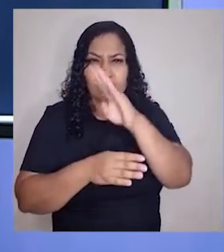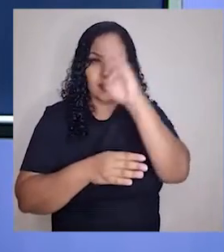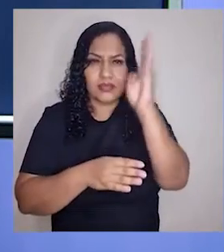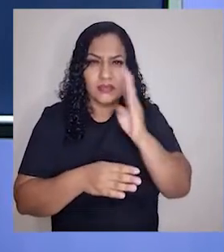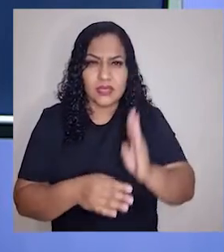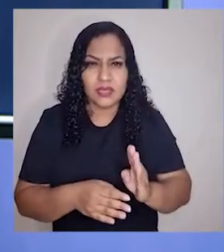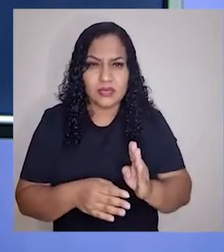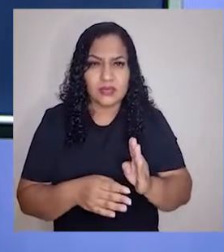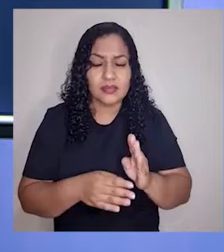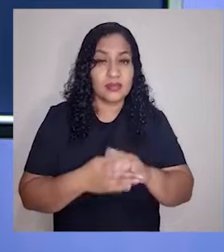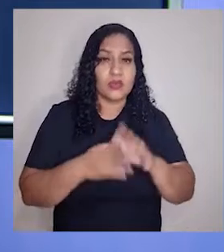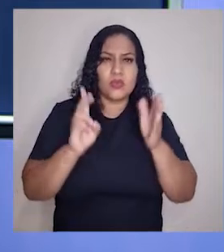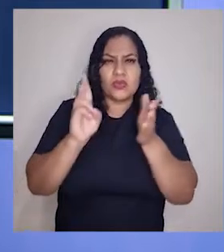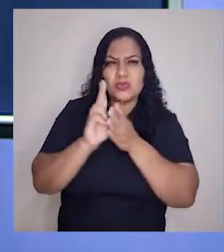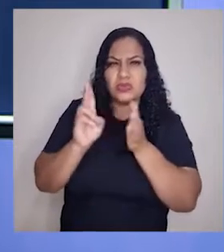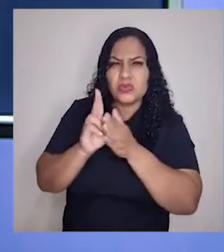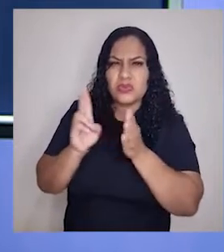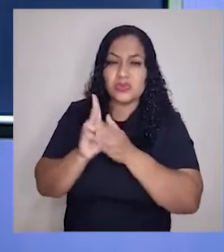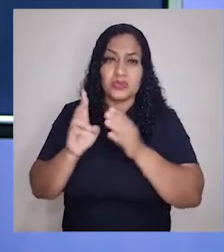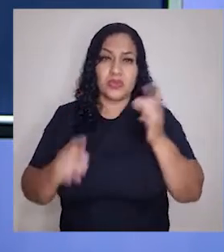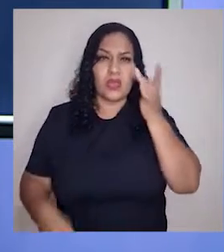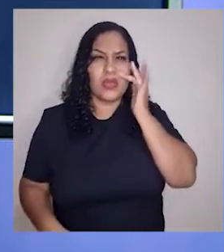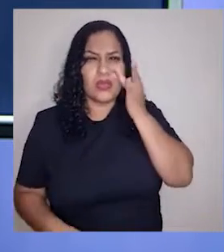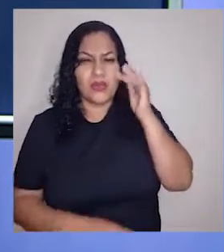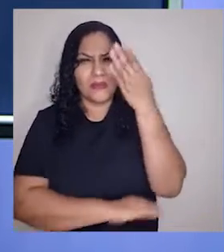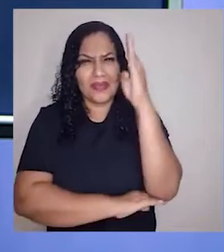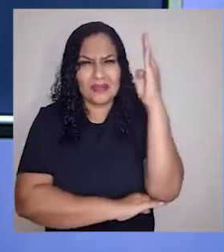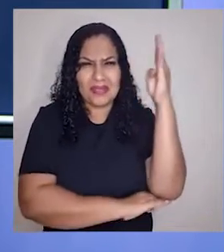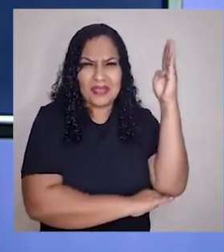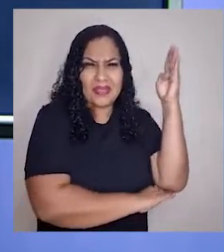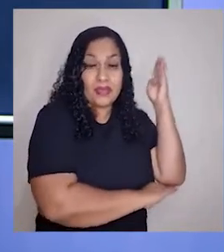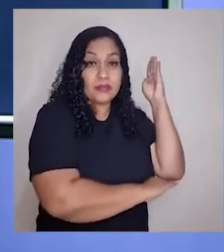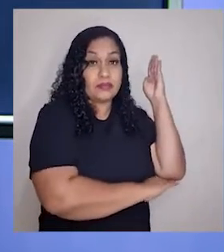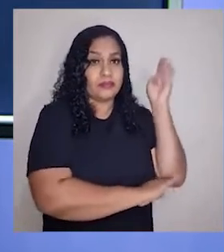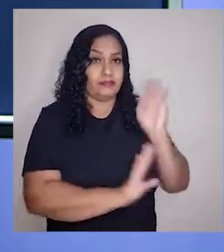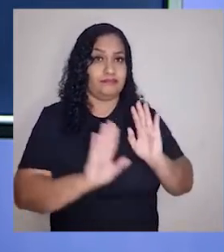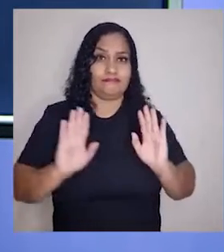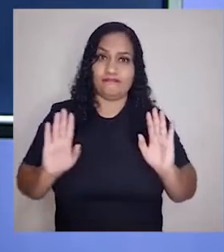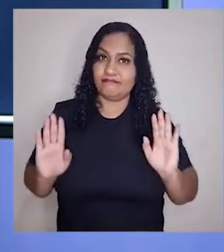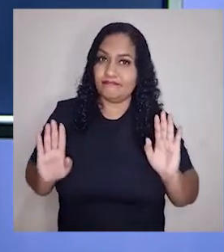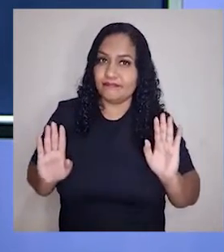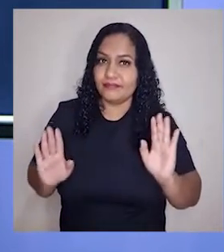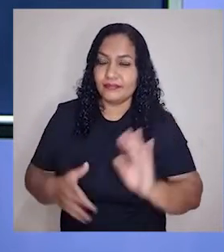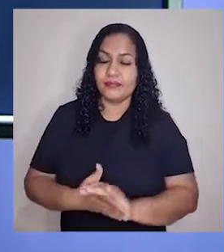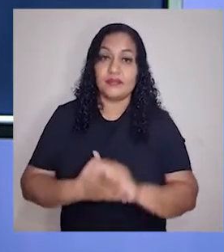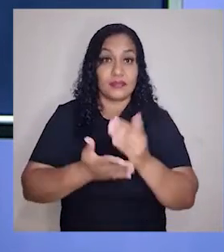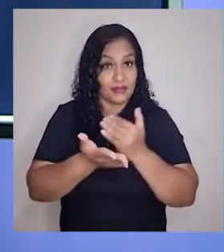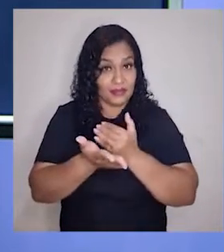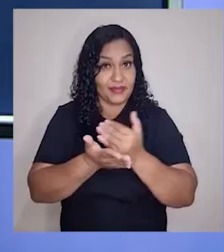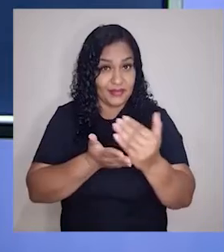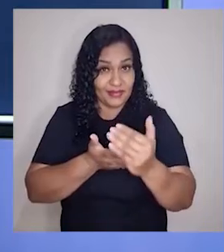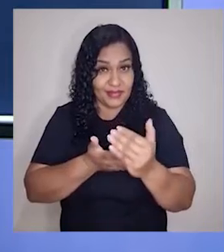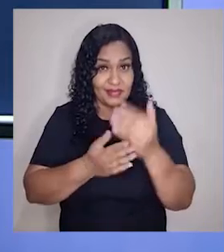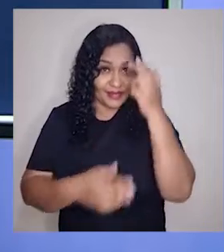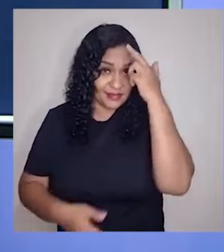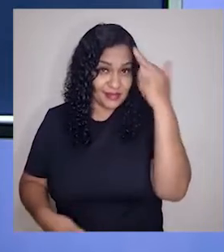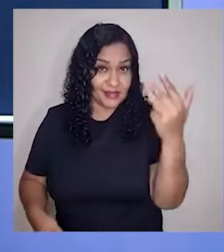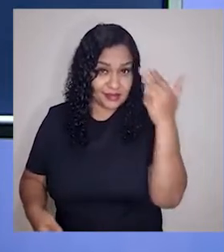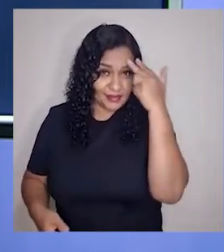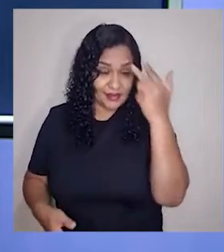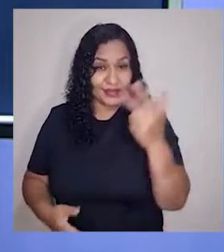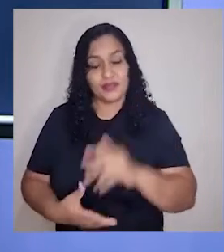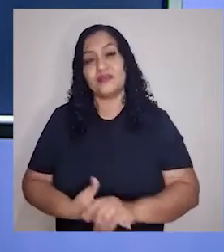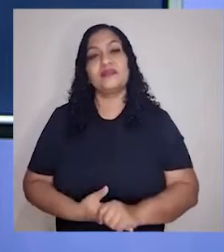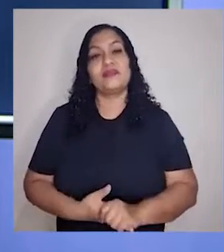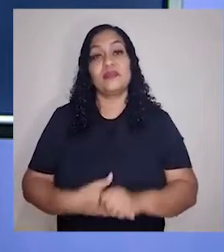meus amores. E os índios, e aquela coisa, e o ouro, madeira, madeira, madeira. Pronto, ali começa a